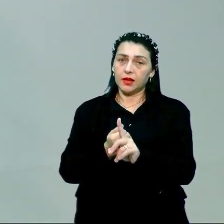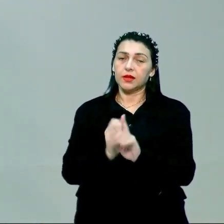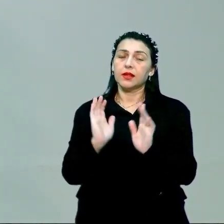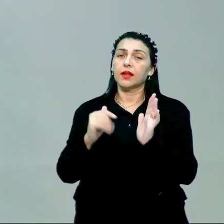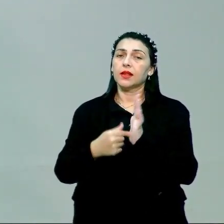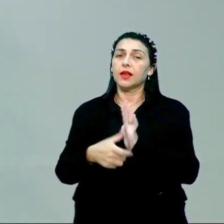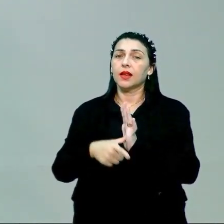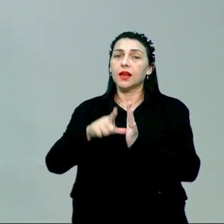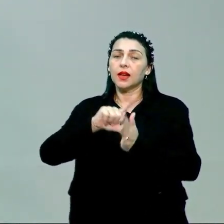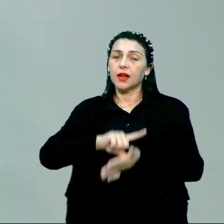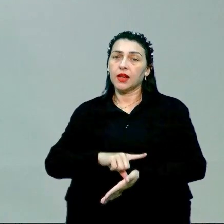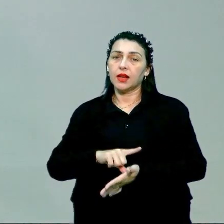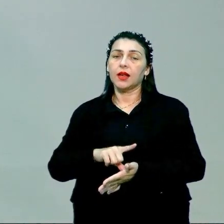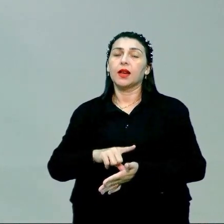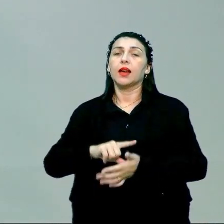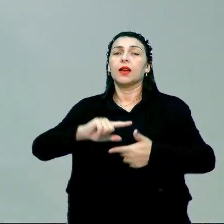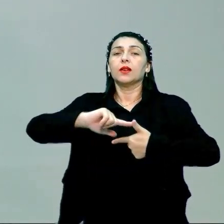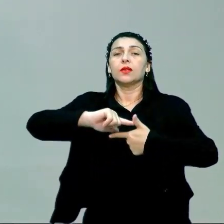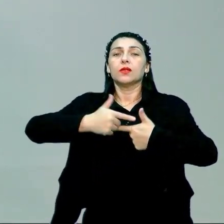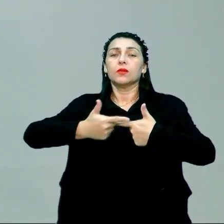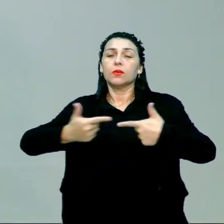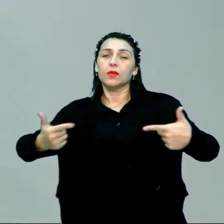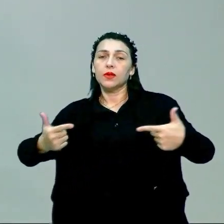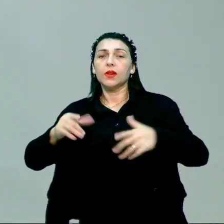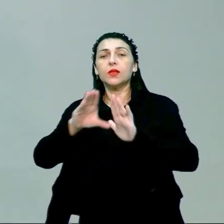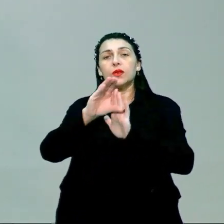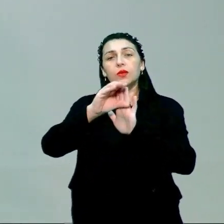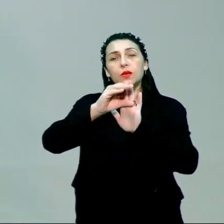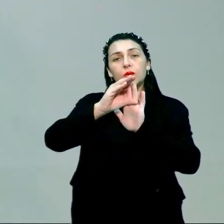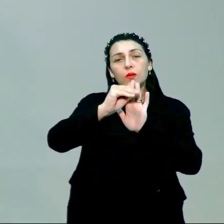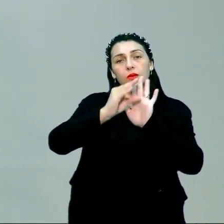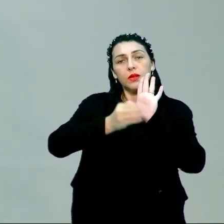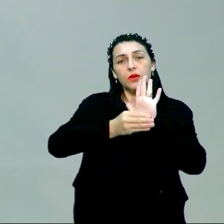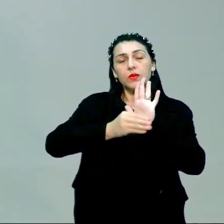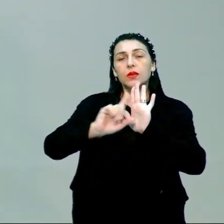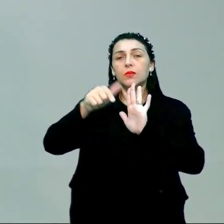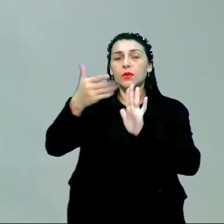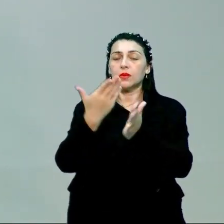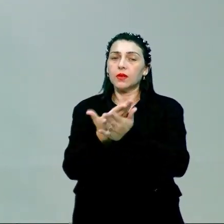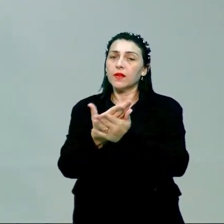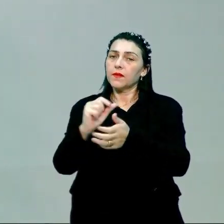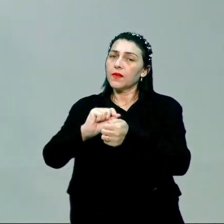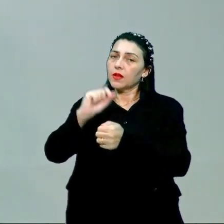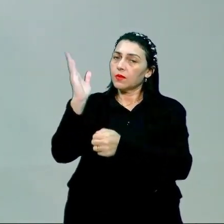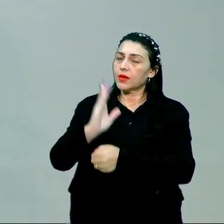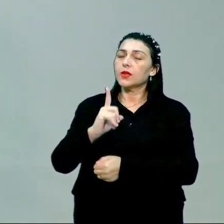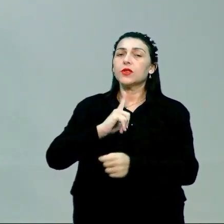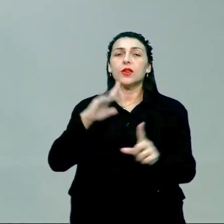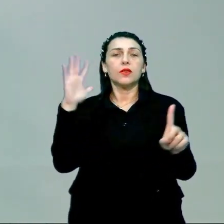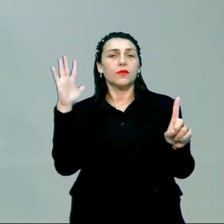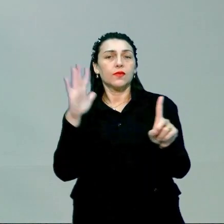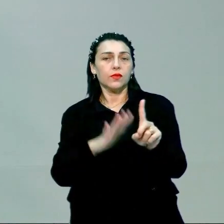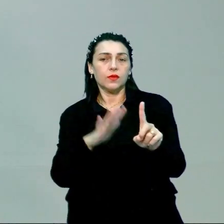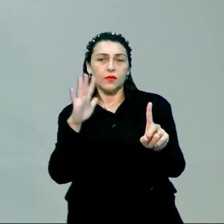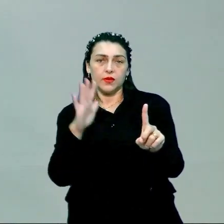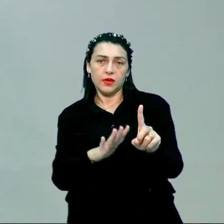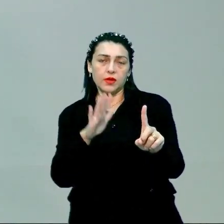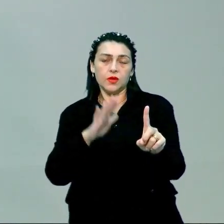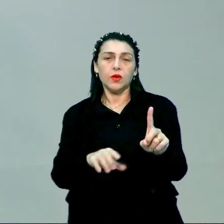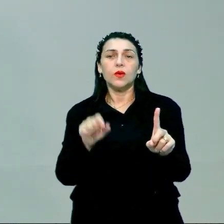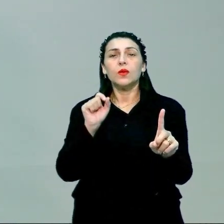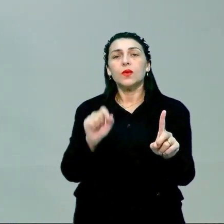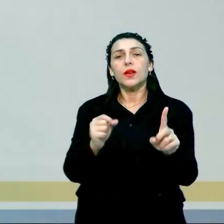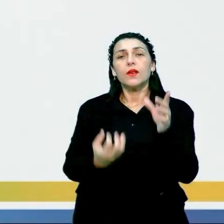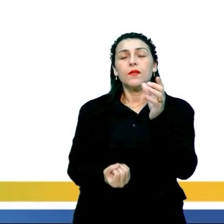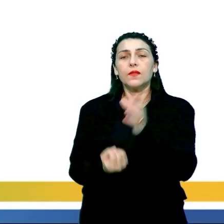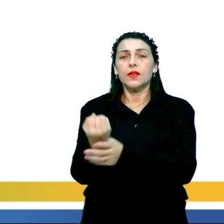até antes do modernismo, o conteúdo das nossas próximas aulas produzido no Brasil, tinha influência direta daquilo que era